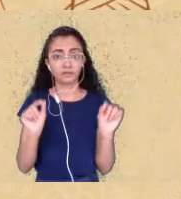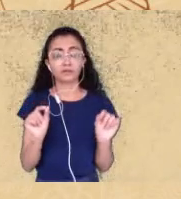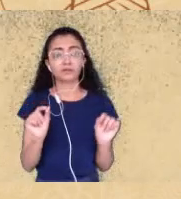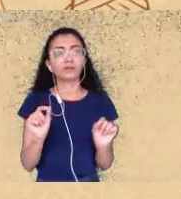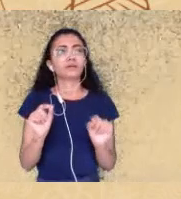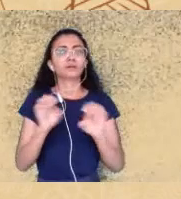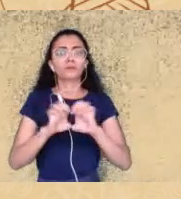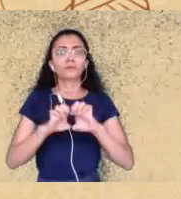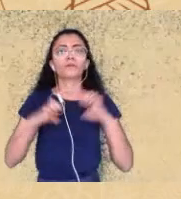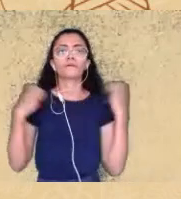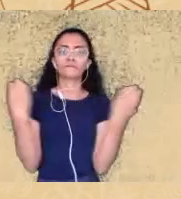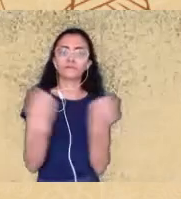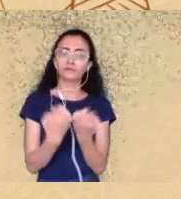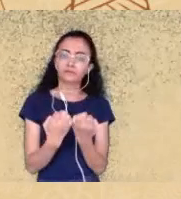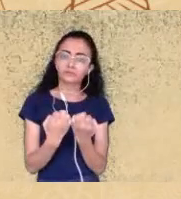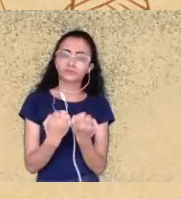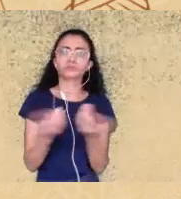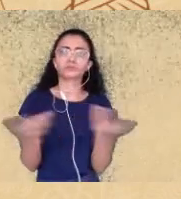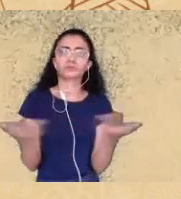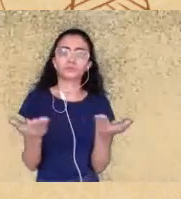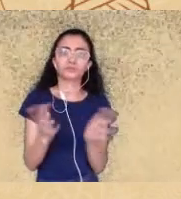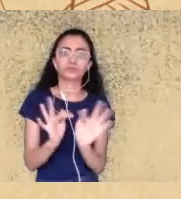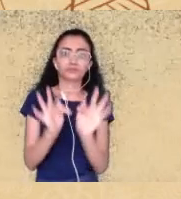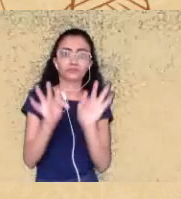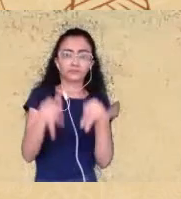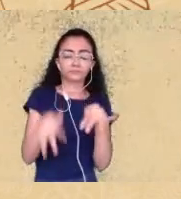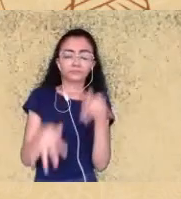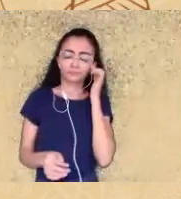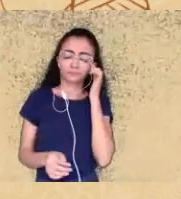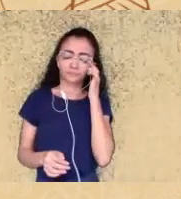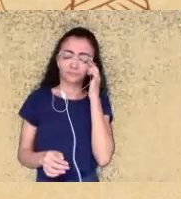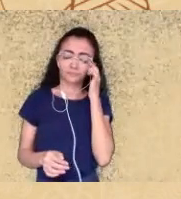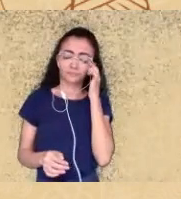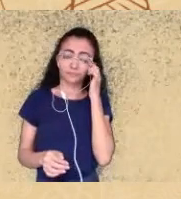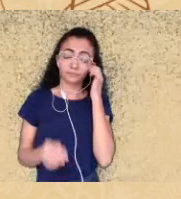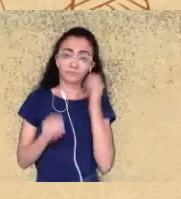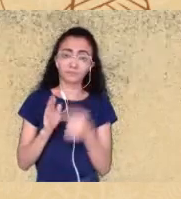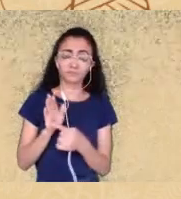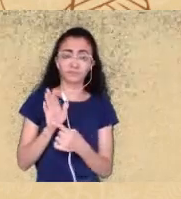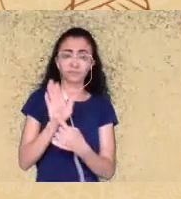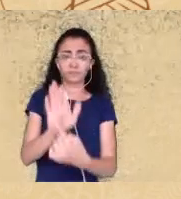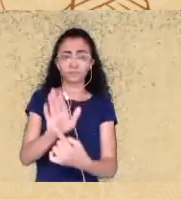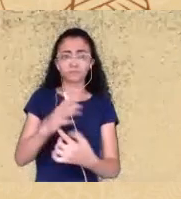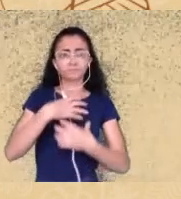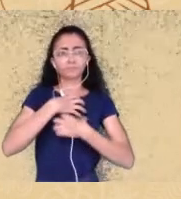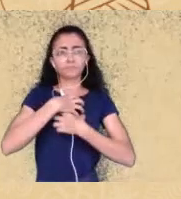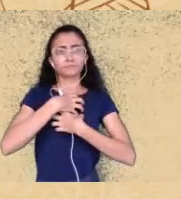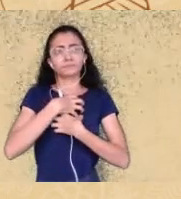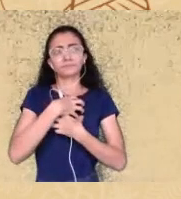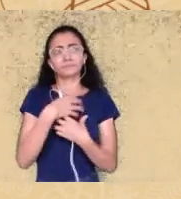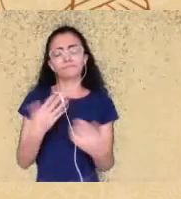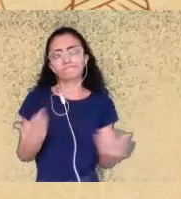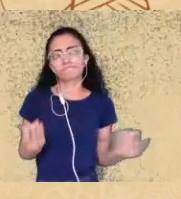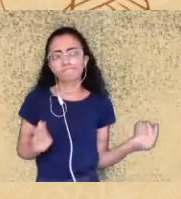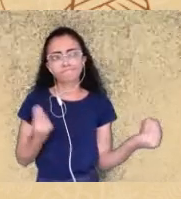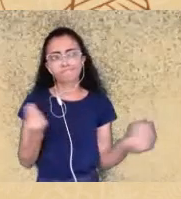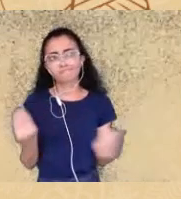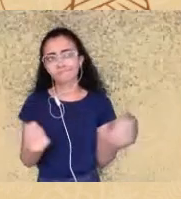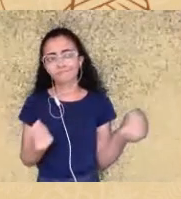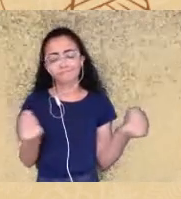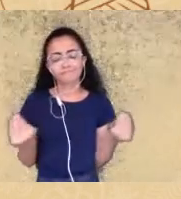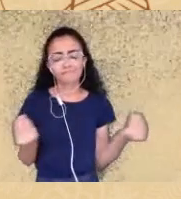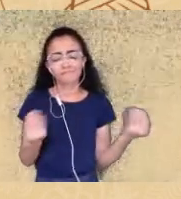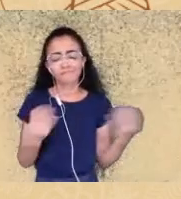esse que a gente finaliza ele traz um um sentimento de sabe de de dever